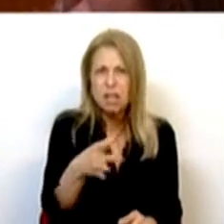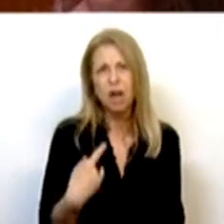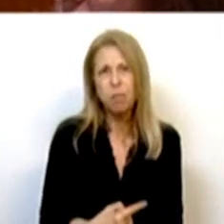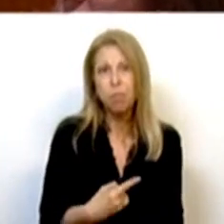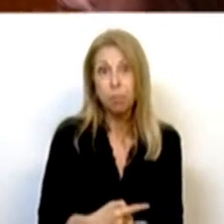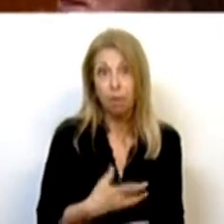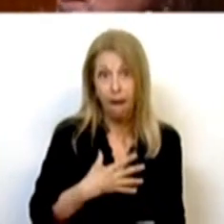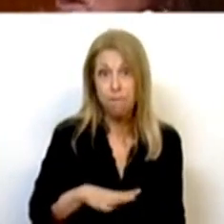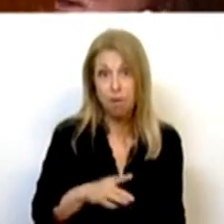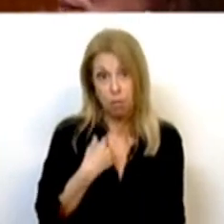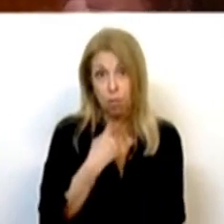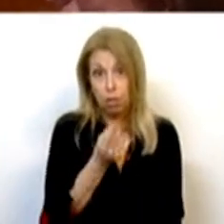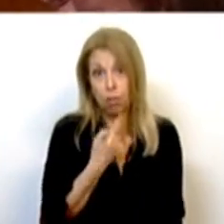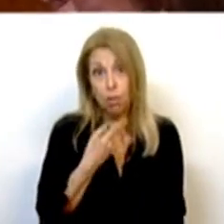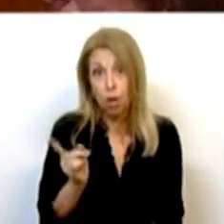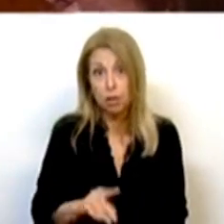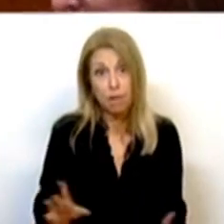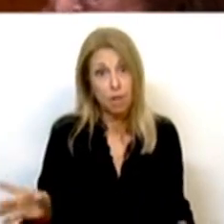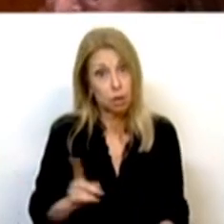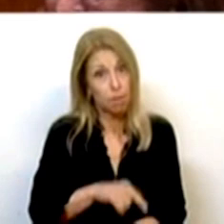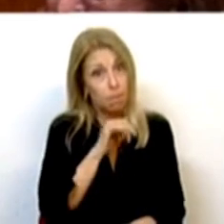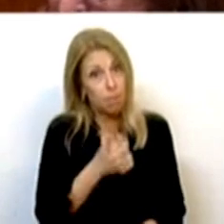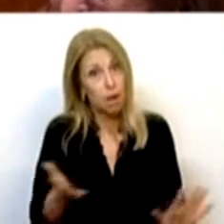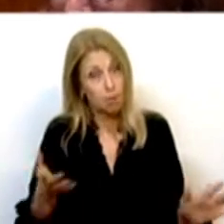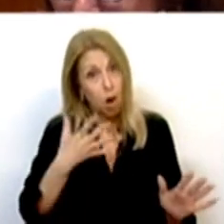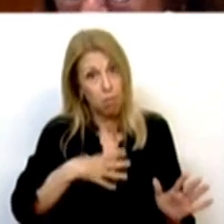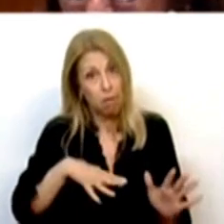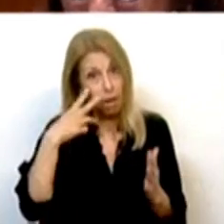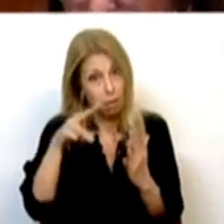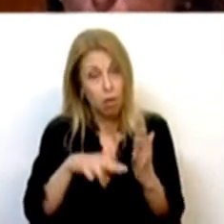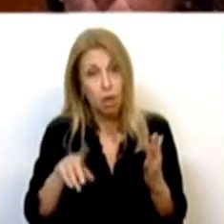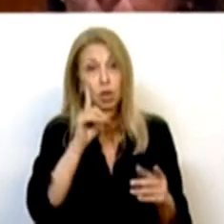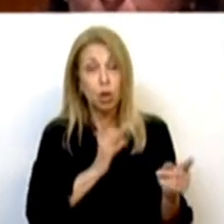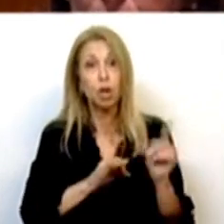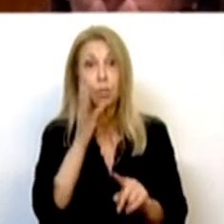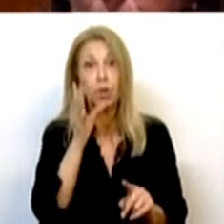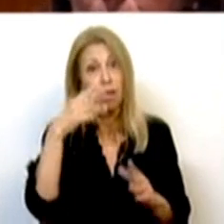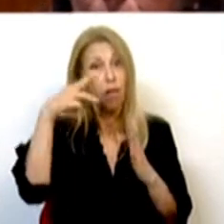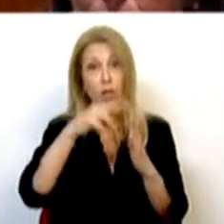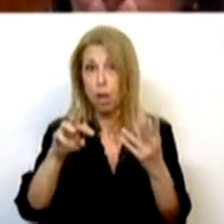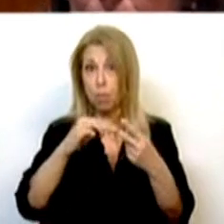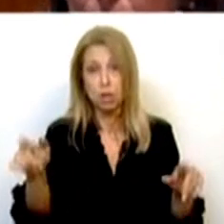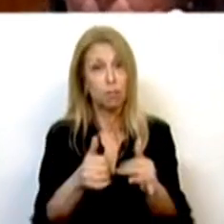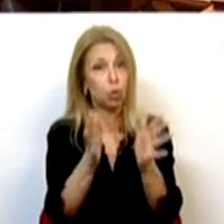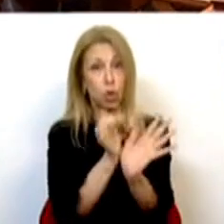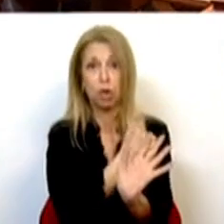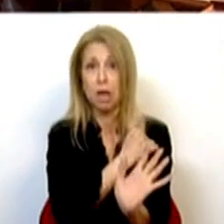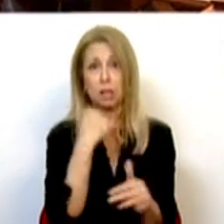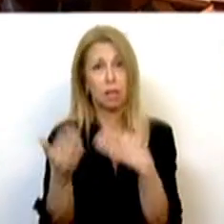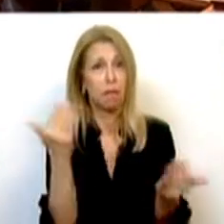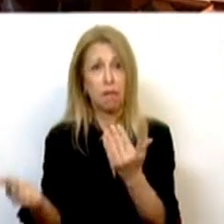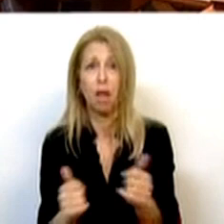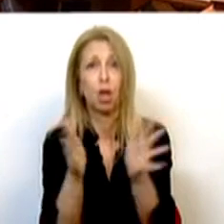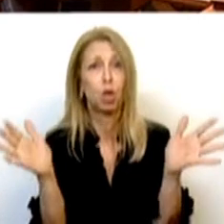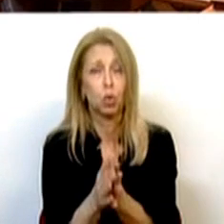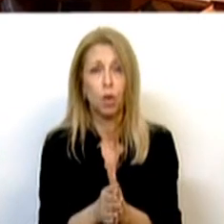perder aqui, mas eu leio, Sra. Deputada, quiserem eu volto a ler todos os municípios e todas as habitações entregues, os apoios